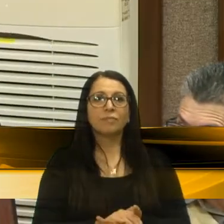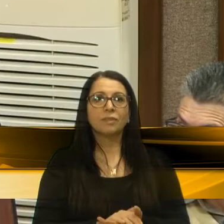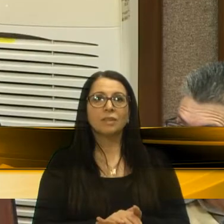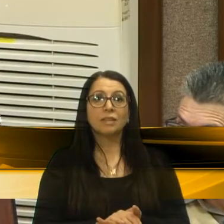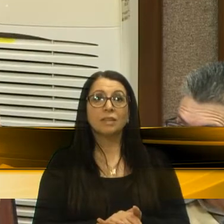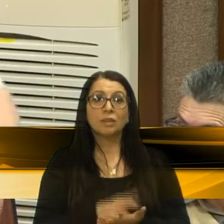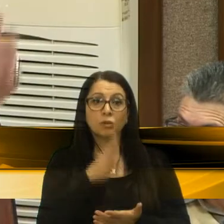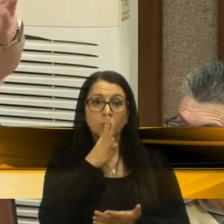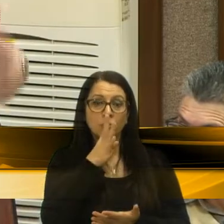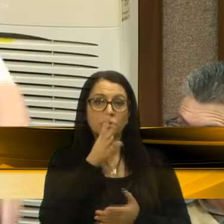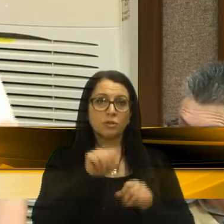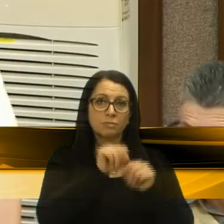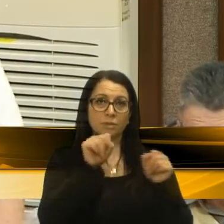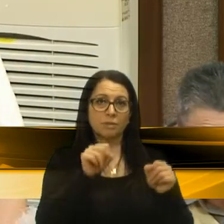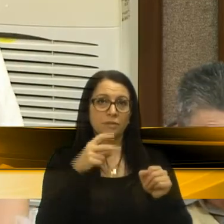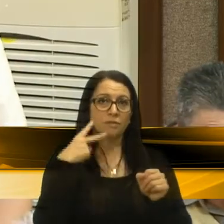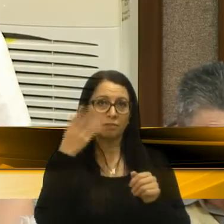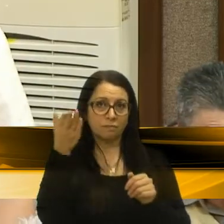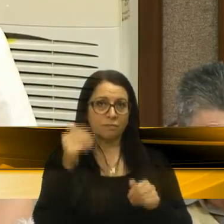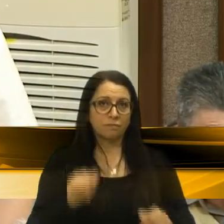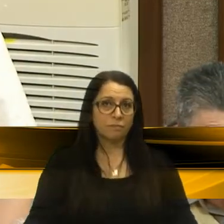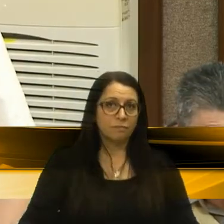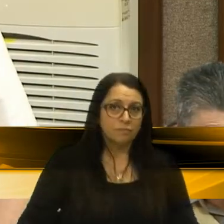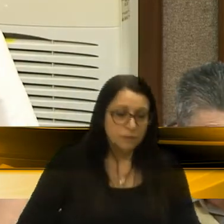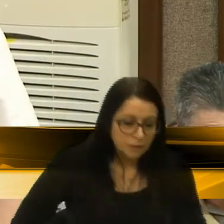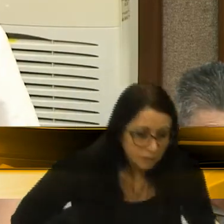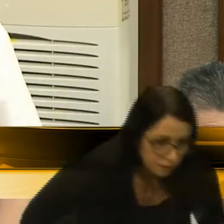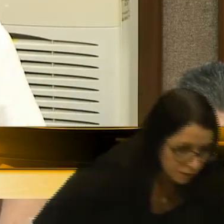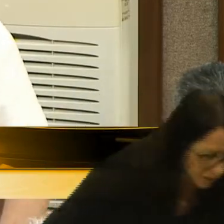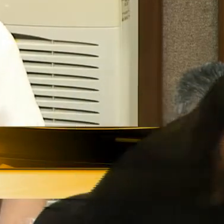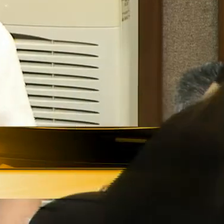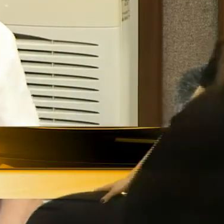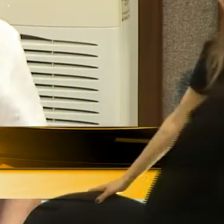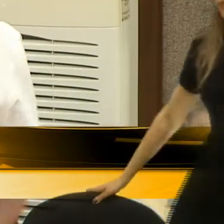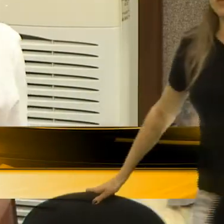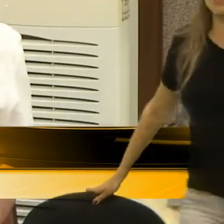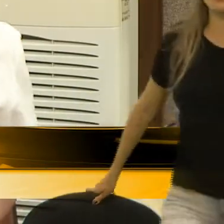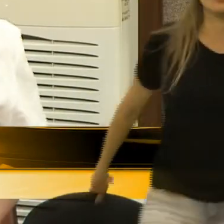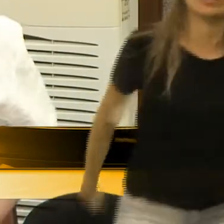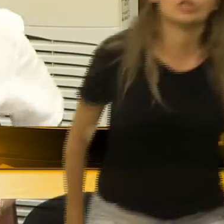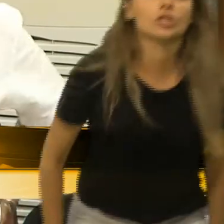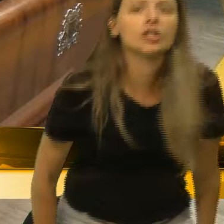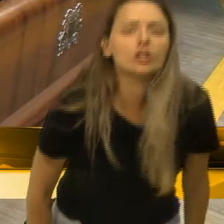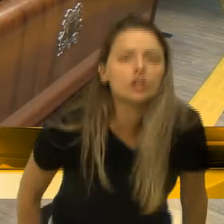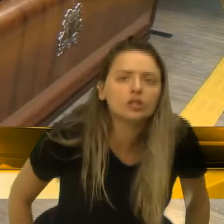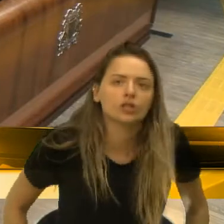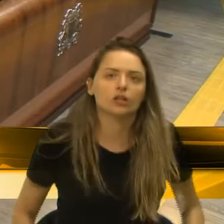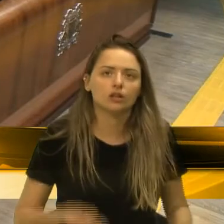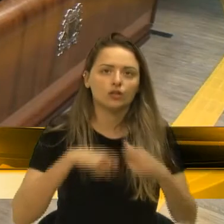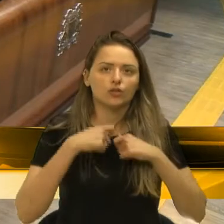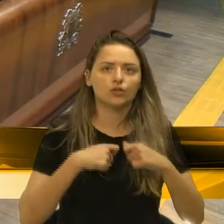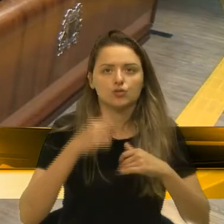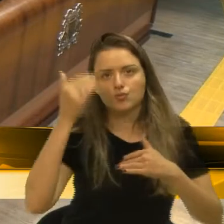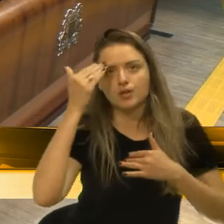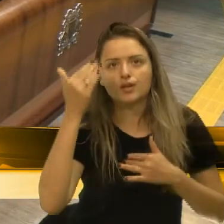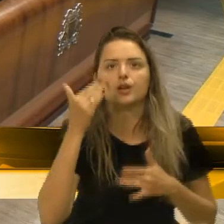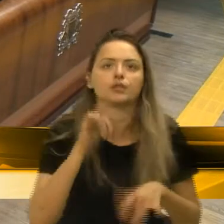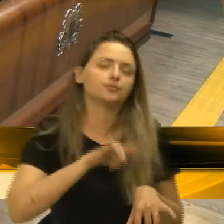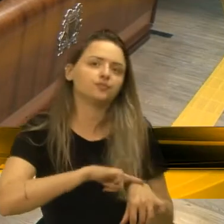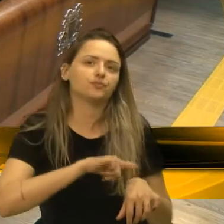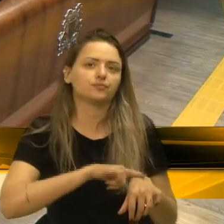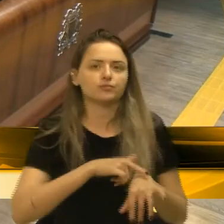nos prestigiam nessa manhã, pois não, vereador Daniluz? Vereador Friço, obrigado pela parte. Queria parabenizar, em primeiro lugar, o